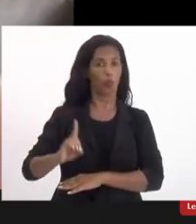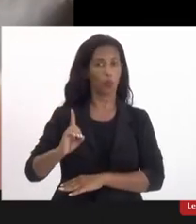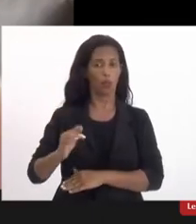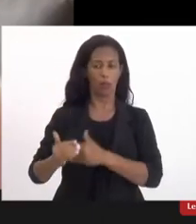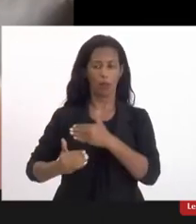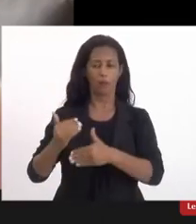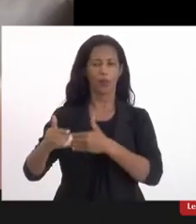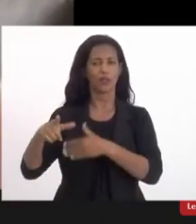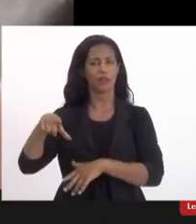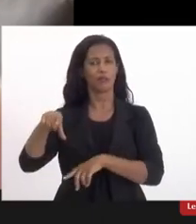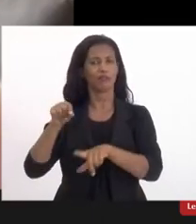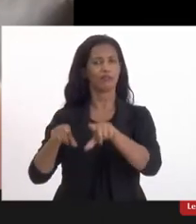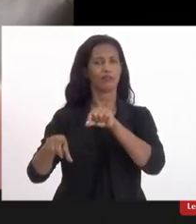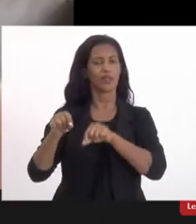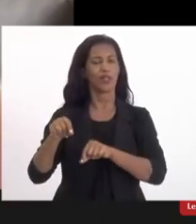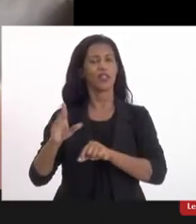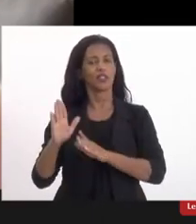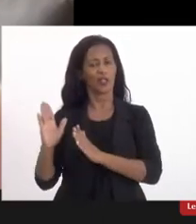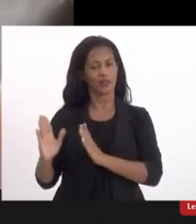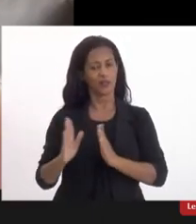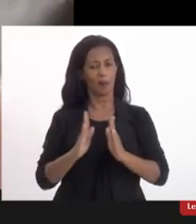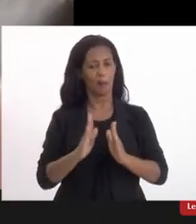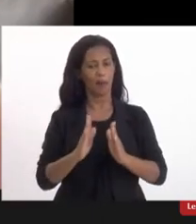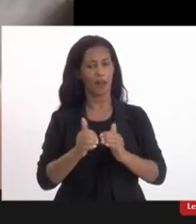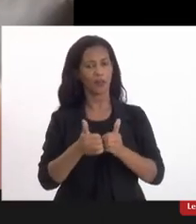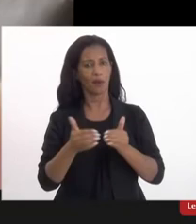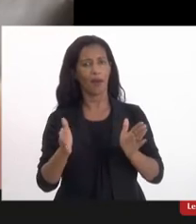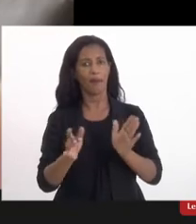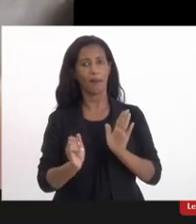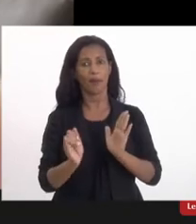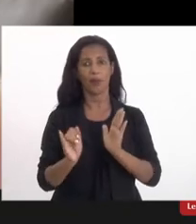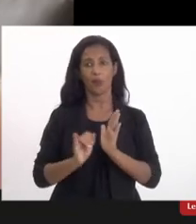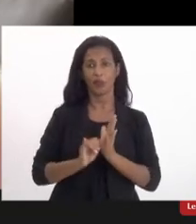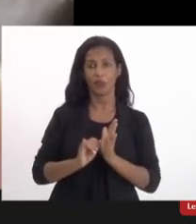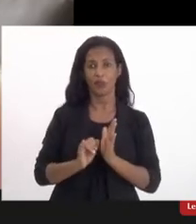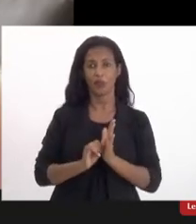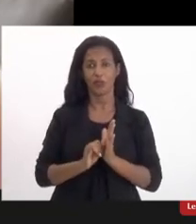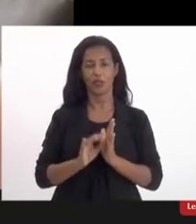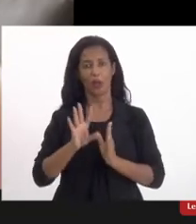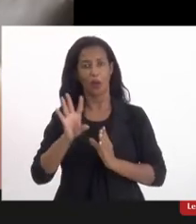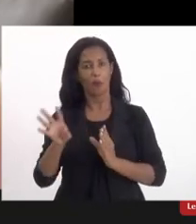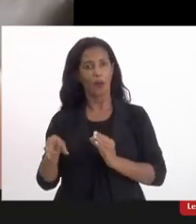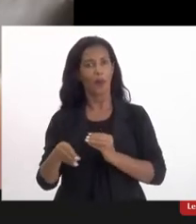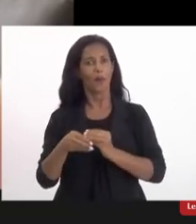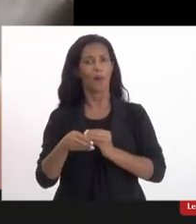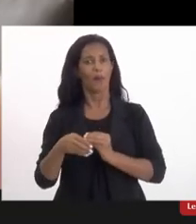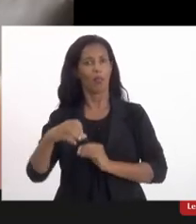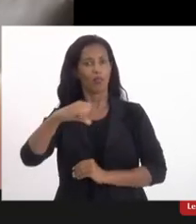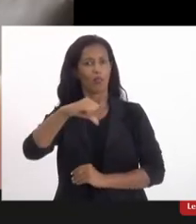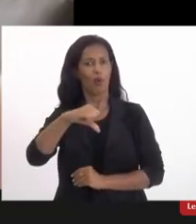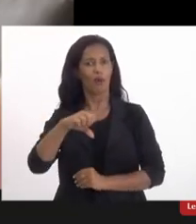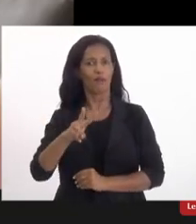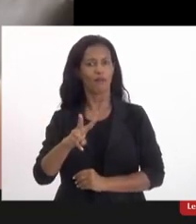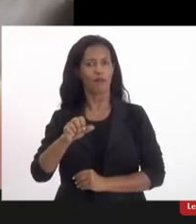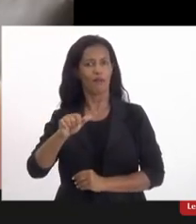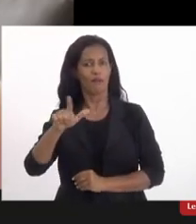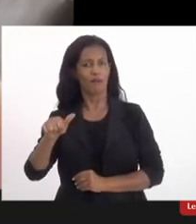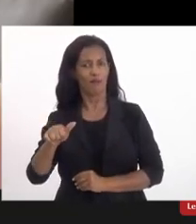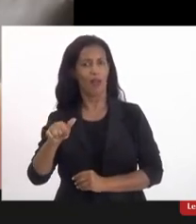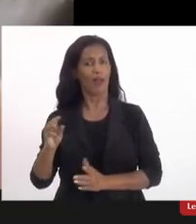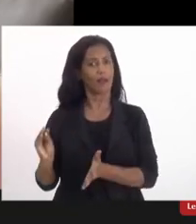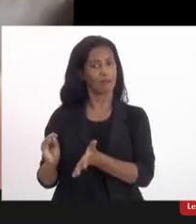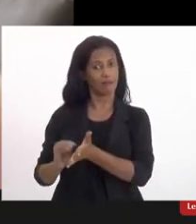processo eleitoral, fizemos uma parte, vamos abrir um edital complementar para preencher as nove vagas ainda, em